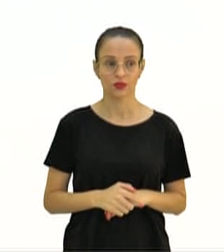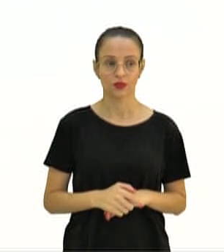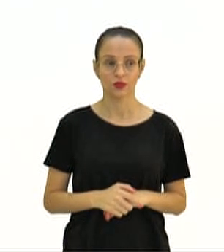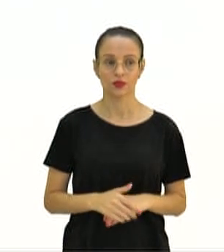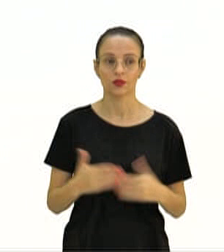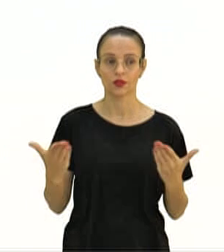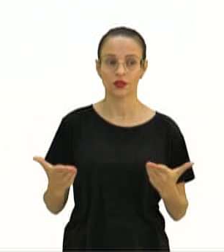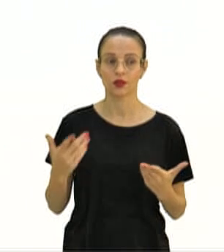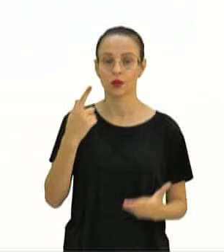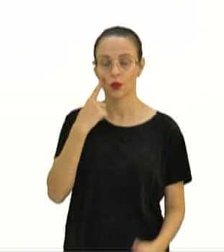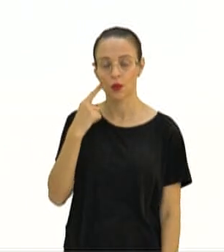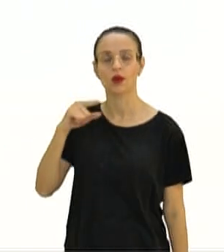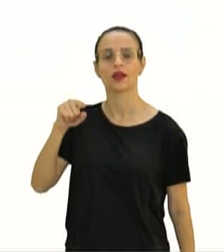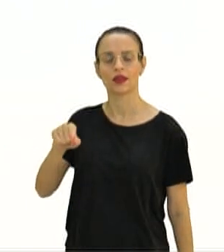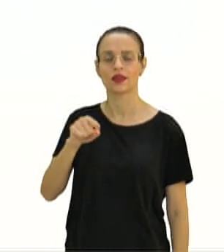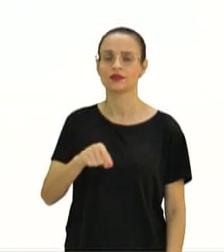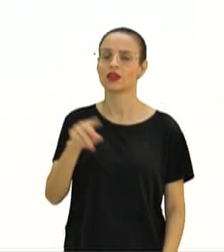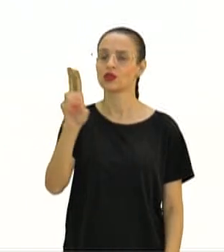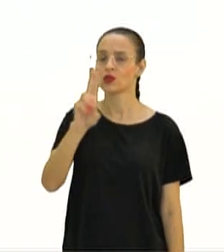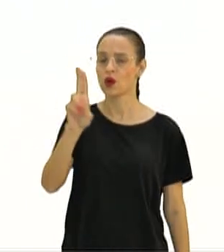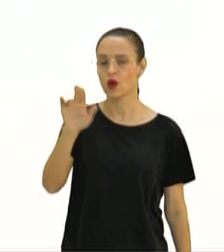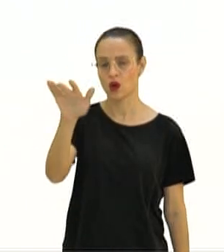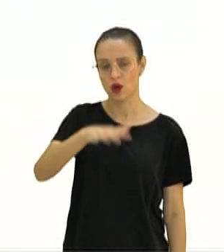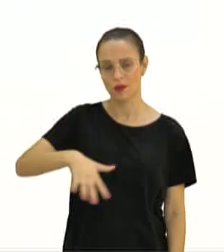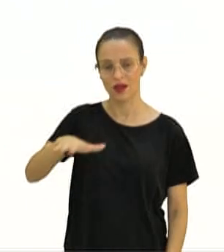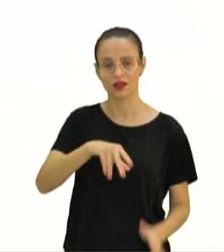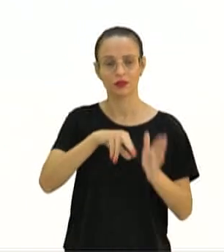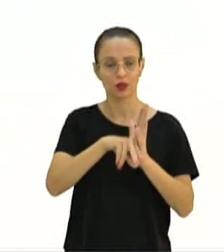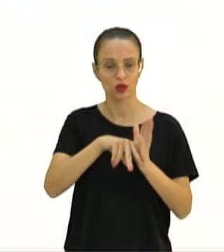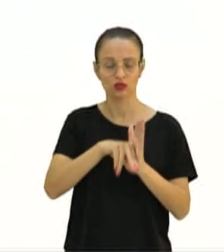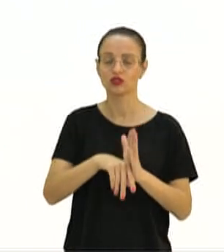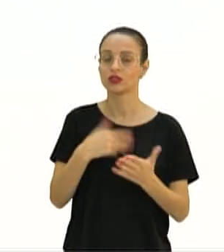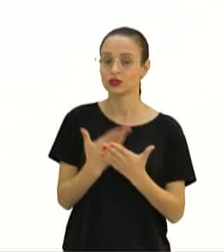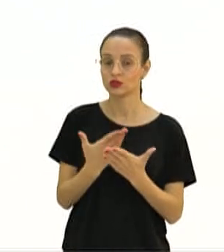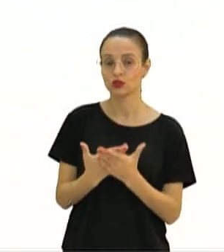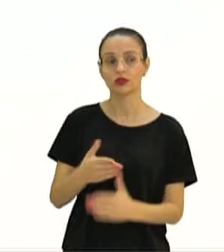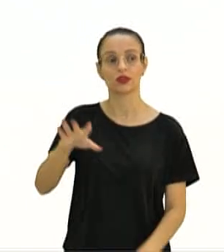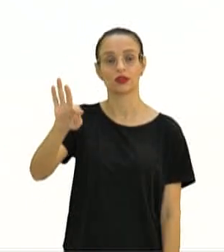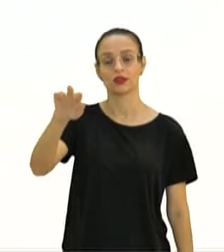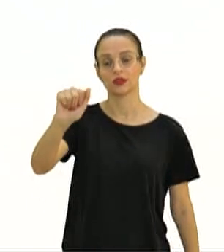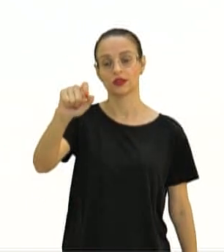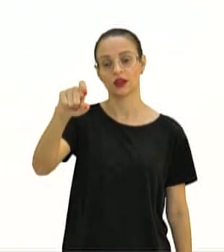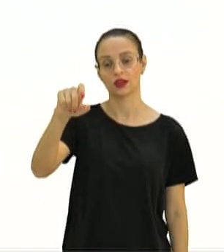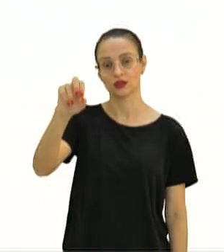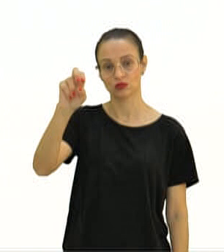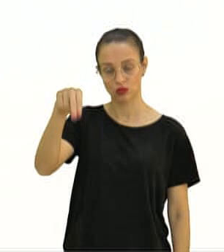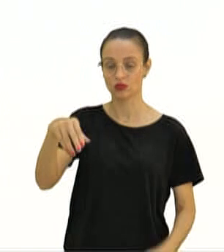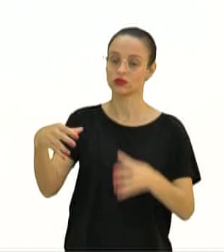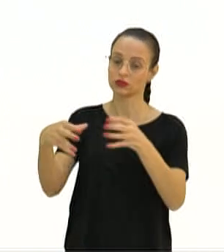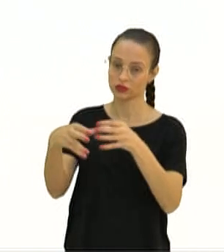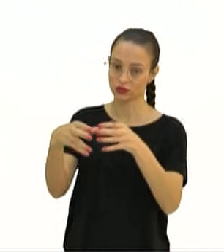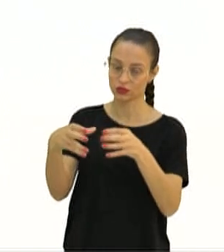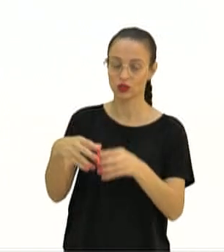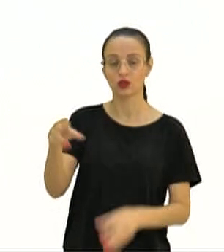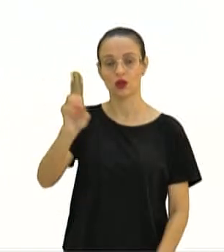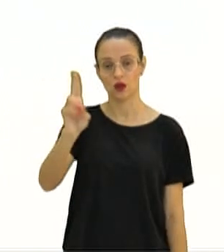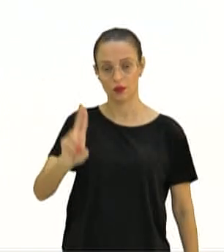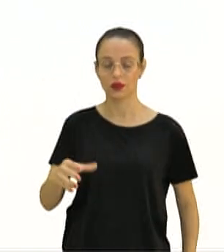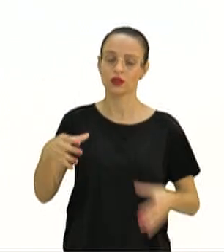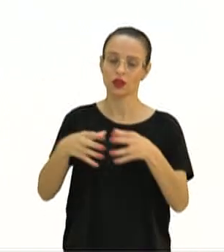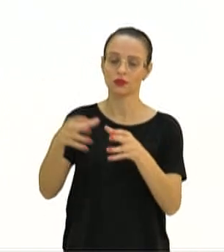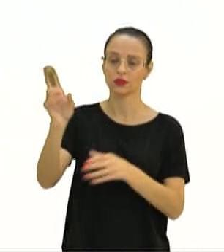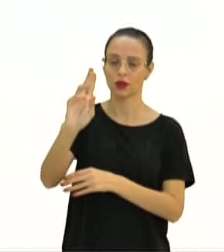Então, a taxonomia é a área da biologia que vai estudar isso. Taxon significa grupos, e nomos, nomenclatura.